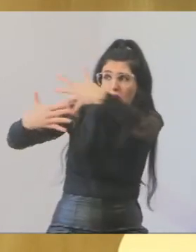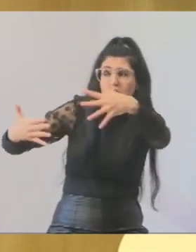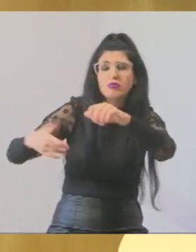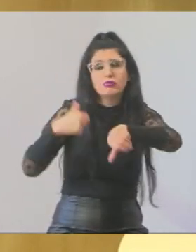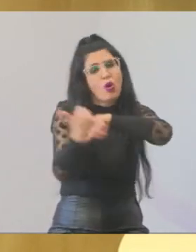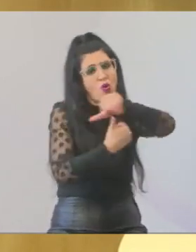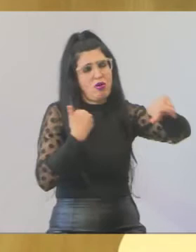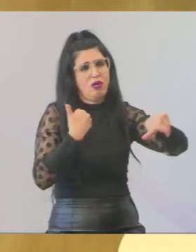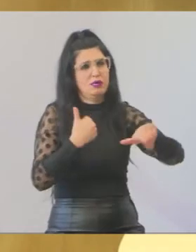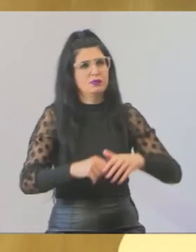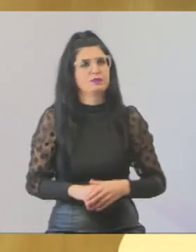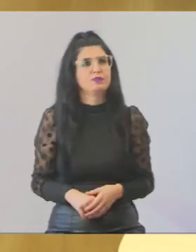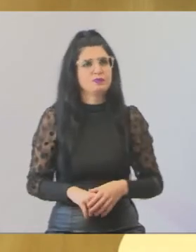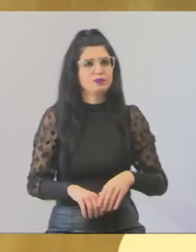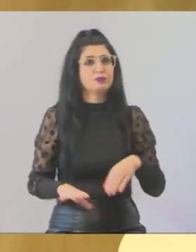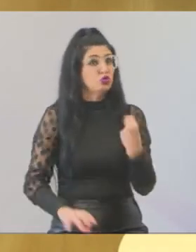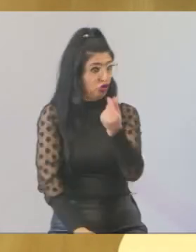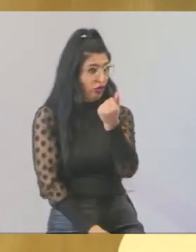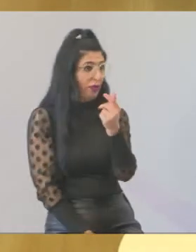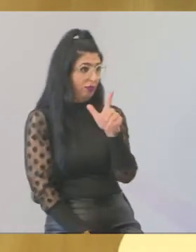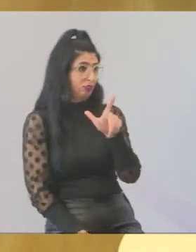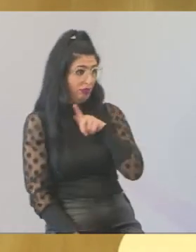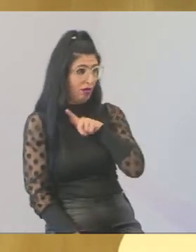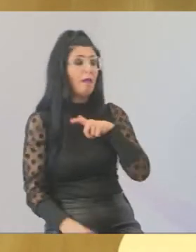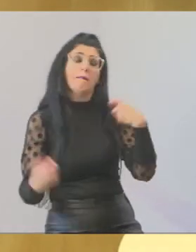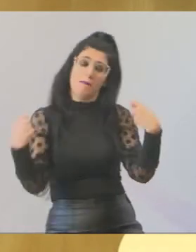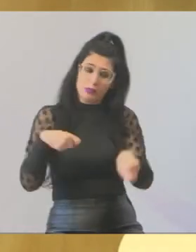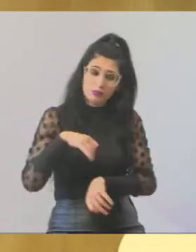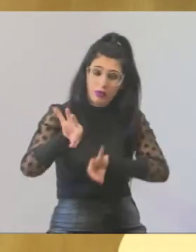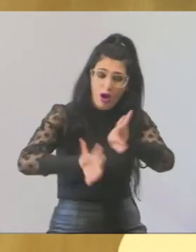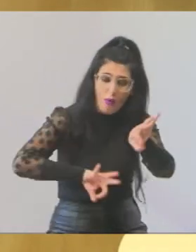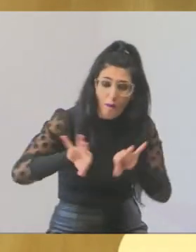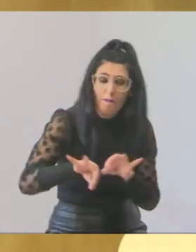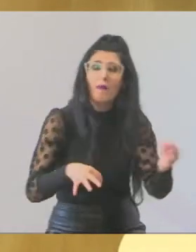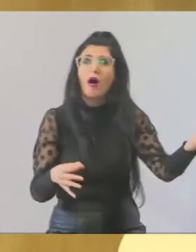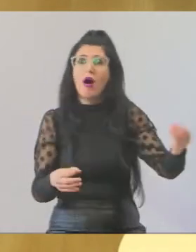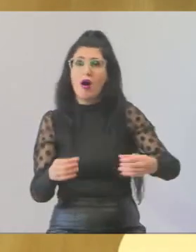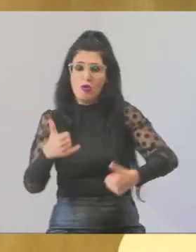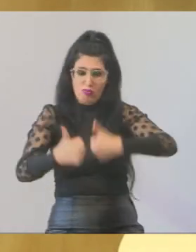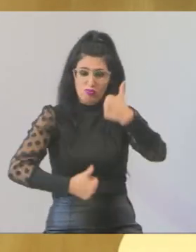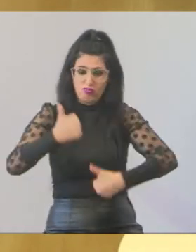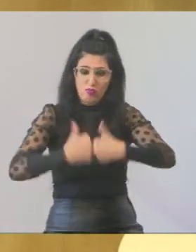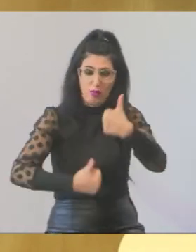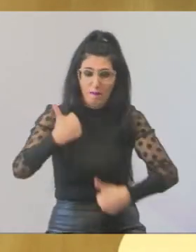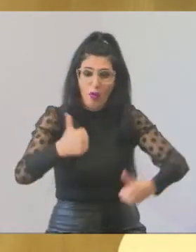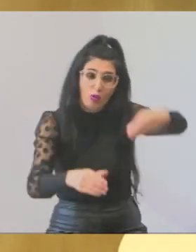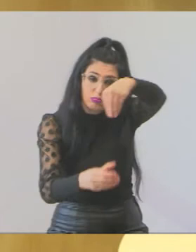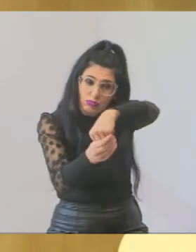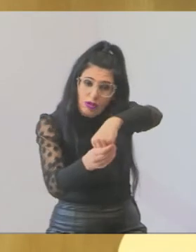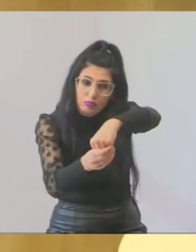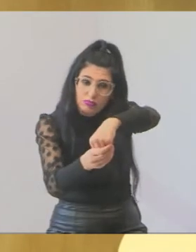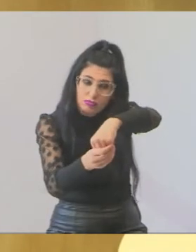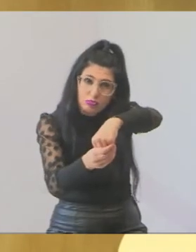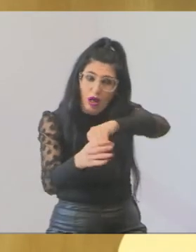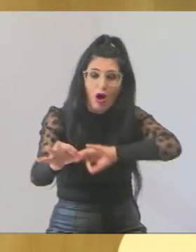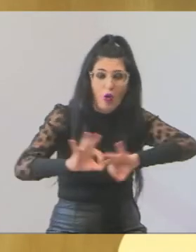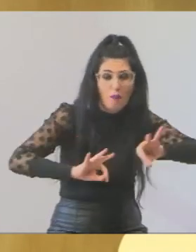tem que pegar e dar um talento dentro do campo. Então nós vamos estar acompanhando também se leva essa melhoria para eles lá,